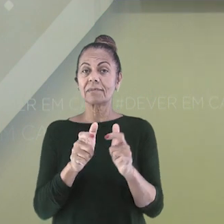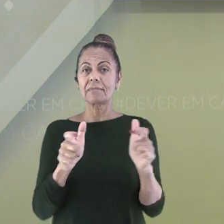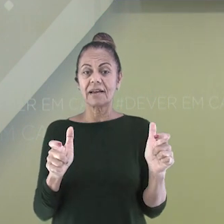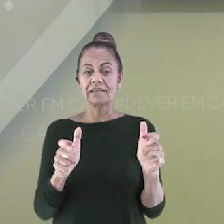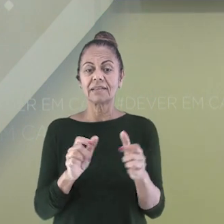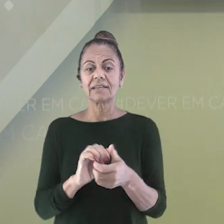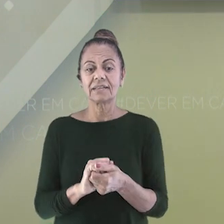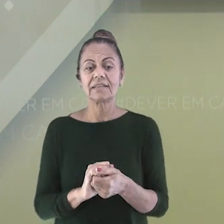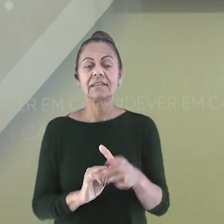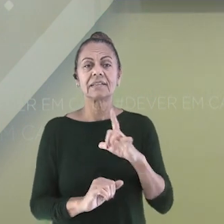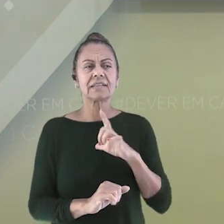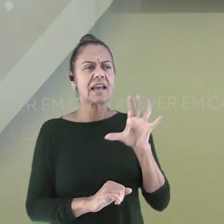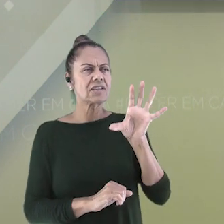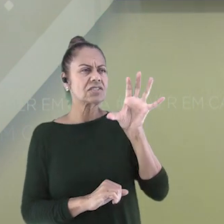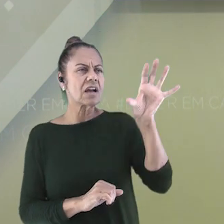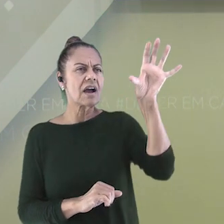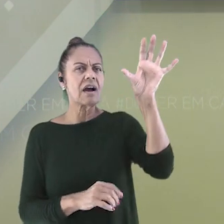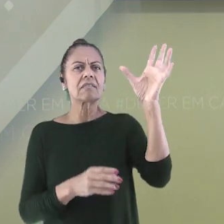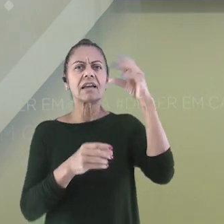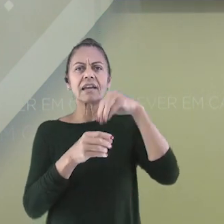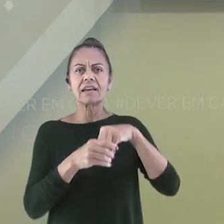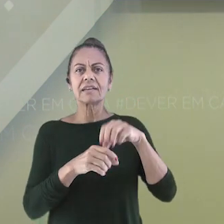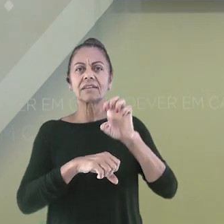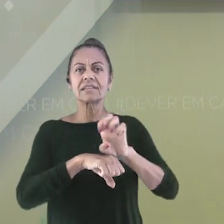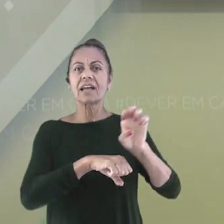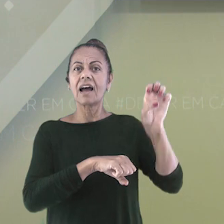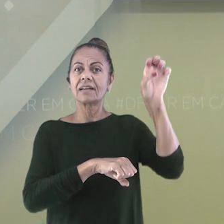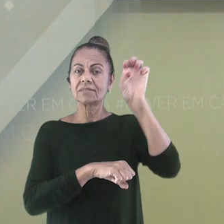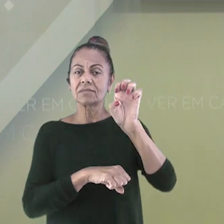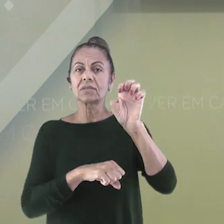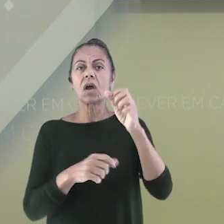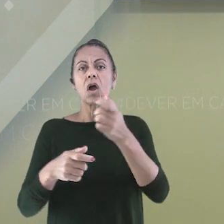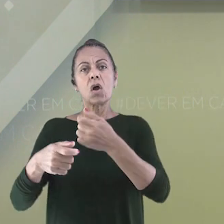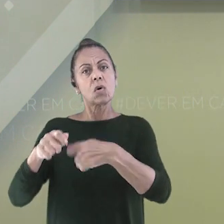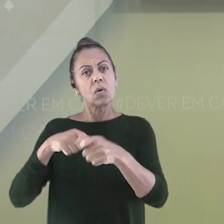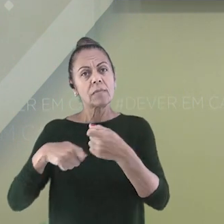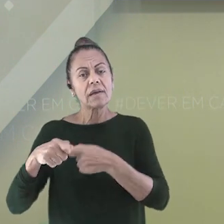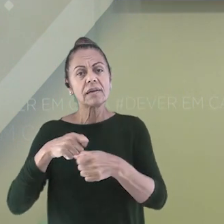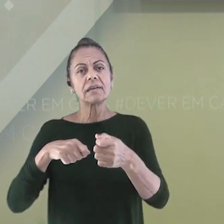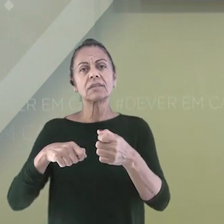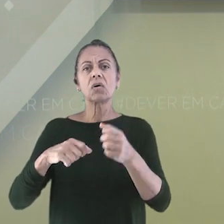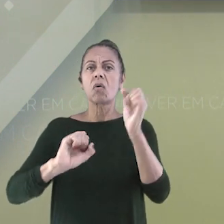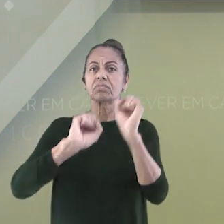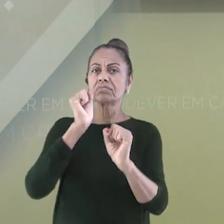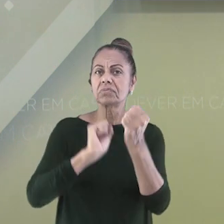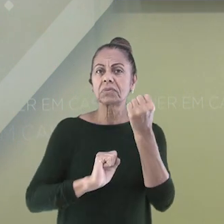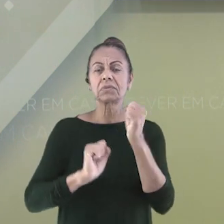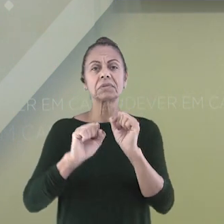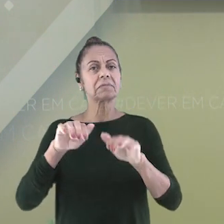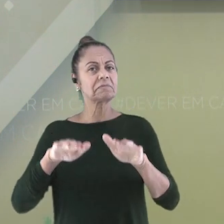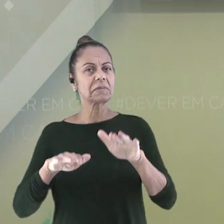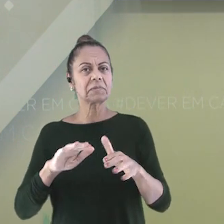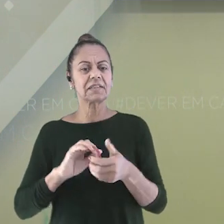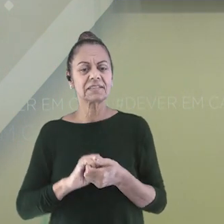vários estados com grande influência comercial ou industrial, por exemplo. Todo esse